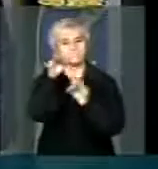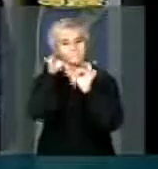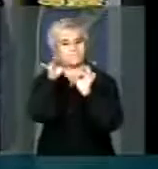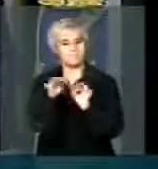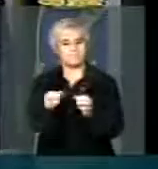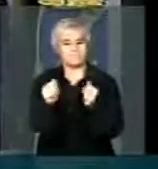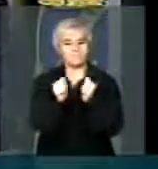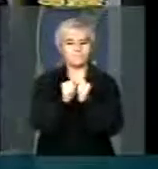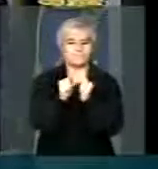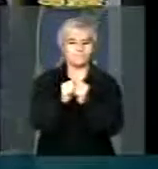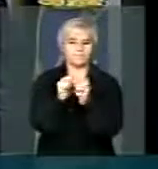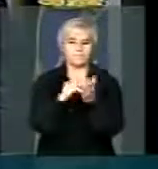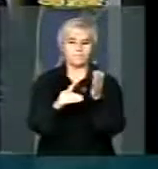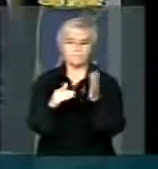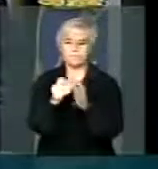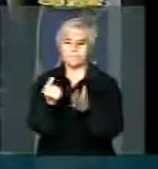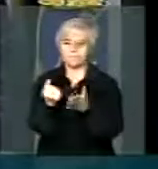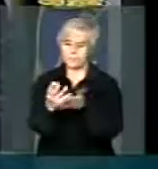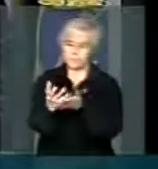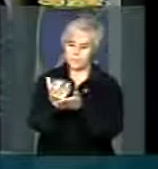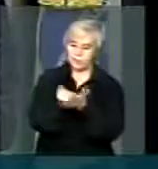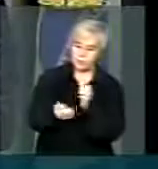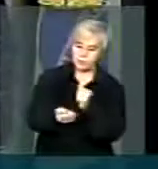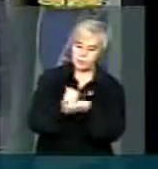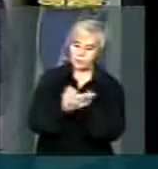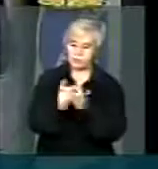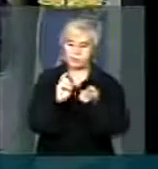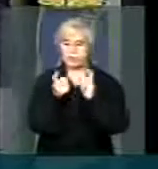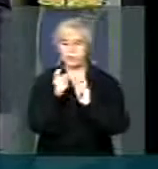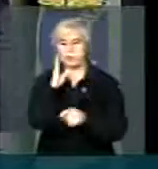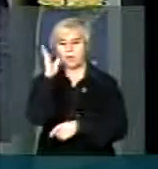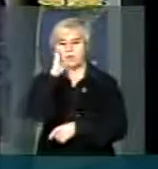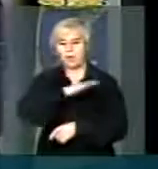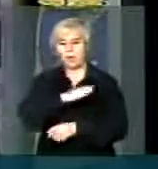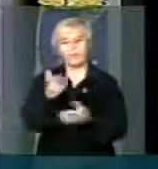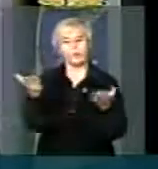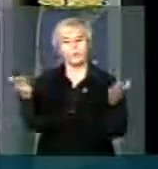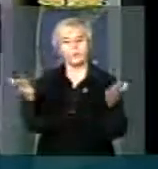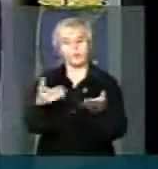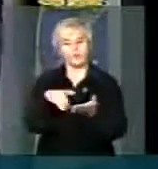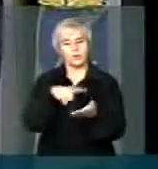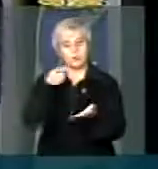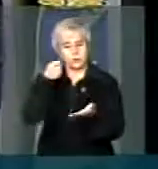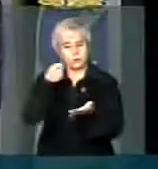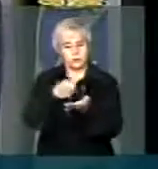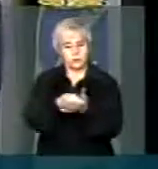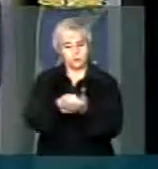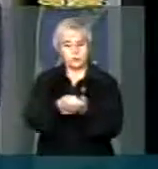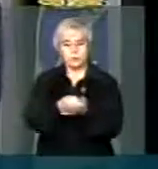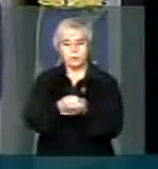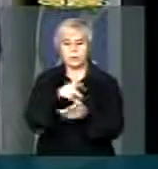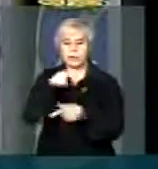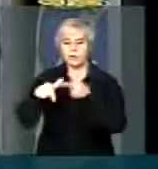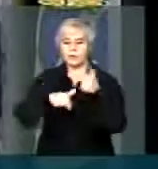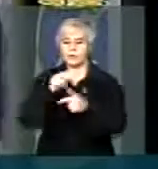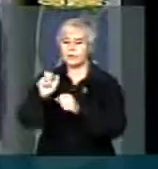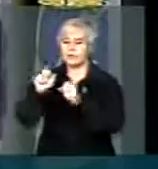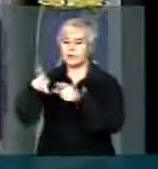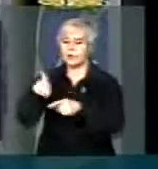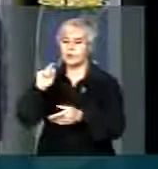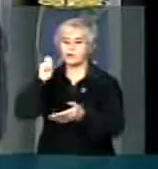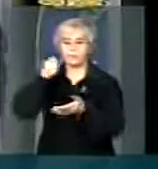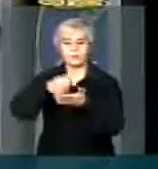do que foi desviado e mal administrado e está sendo, hoje, imputado aos trabalhadores aposentados e